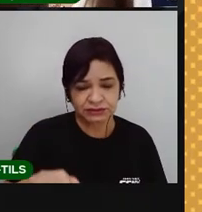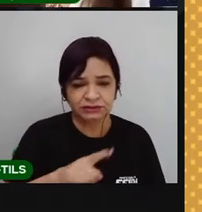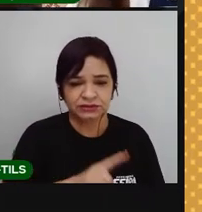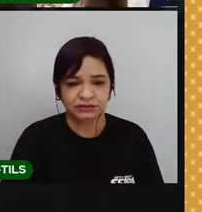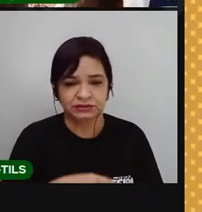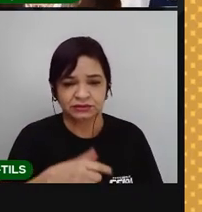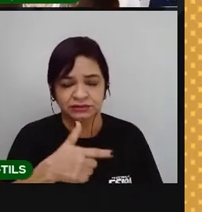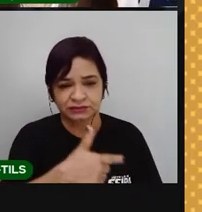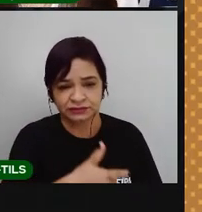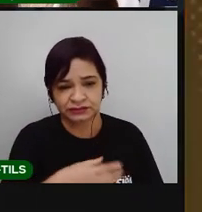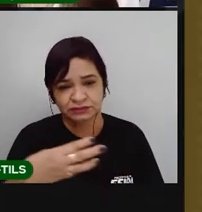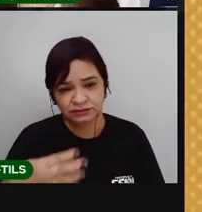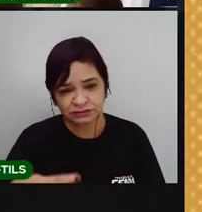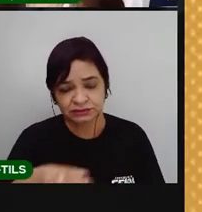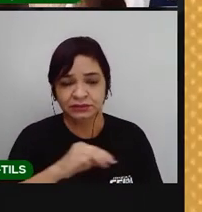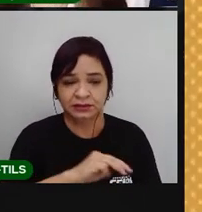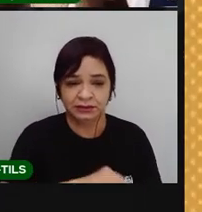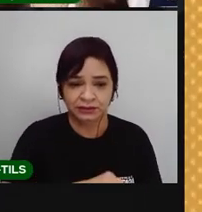minutos.